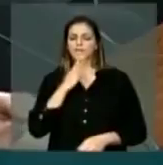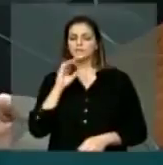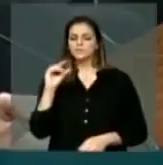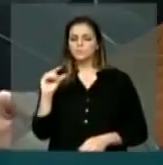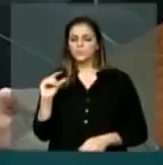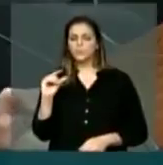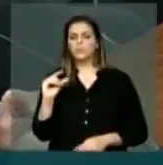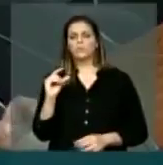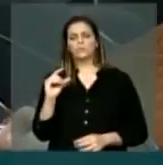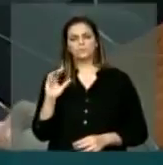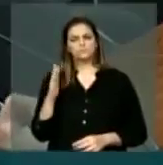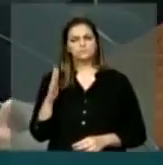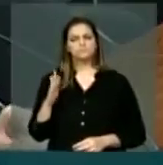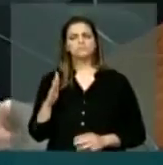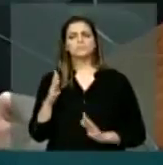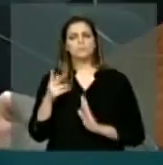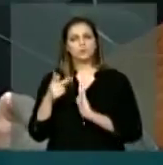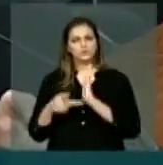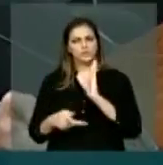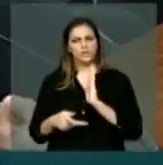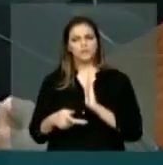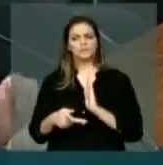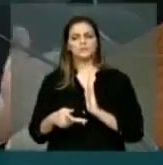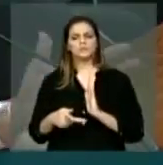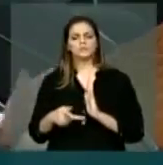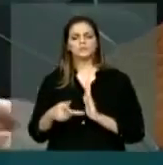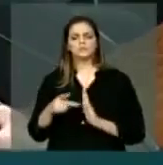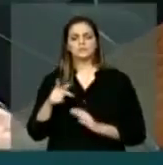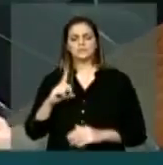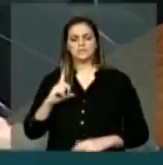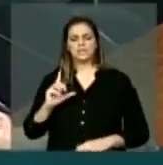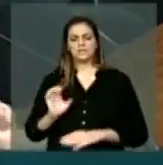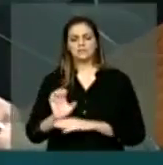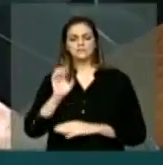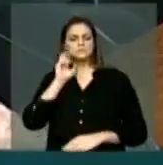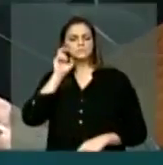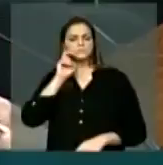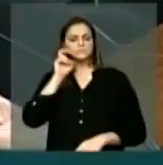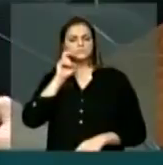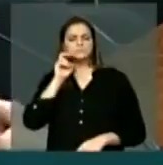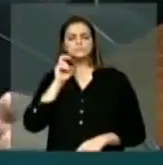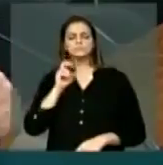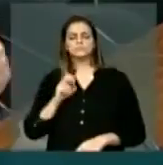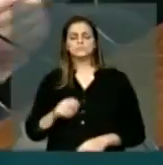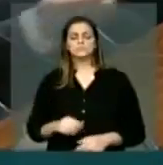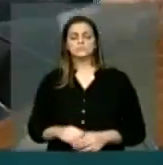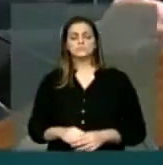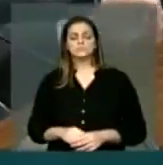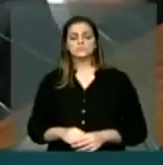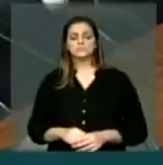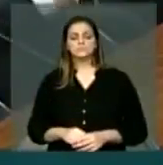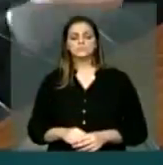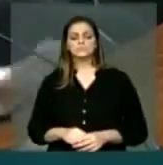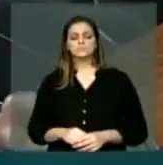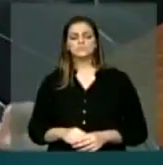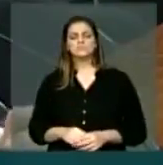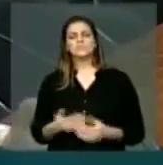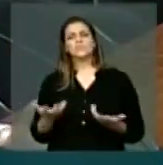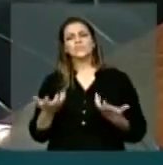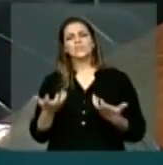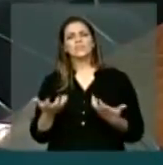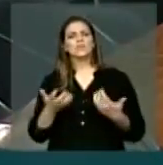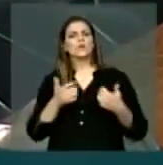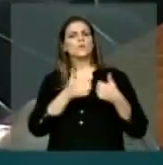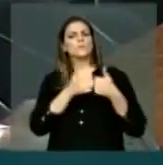desenvolvido no Rio Grande do Norte, por informações, e eu queria ter acompanhado, vou procurar